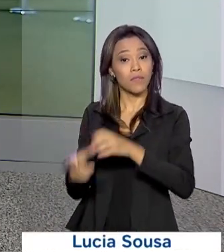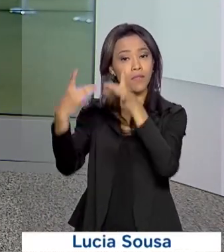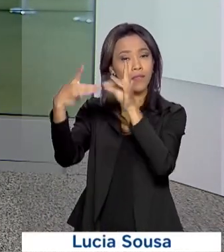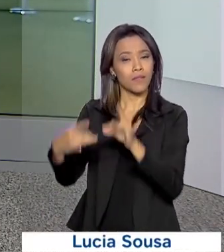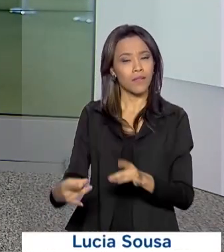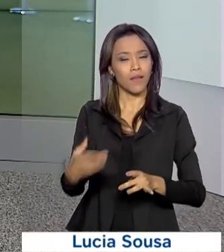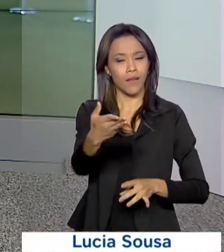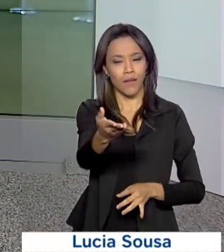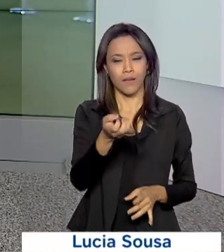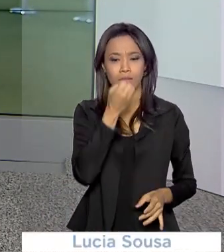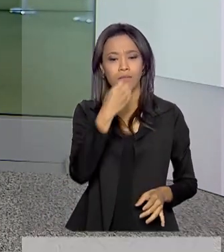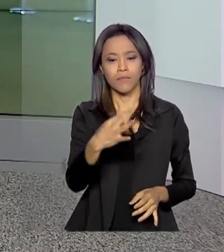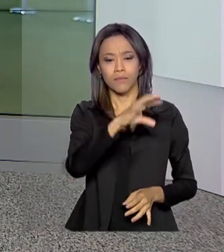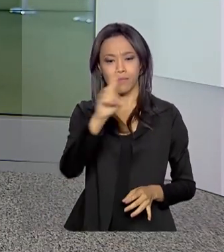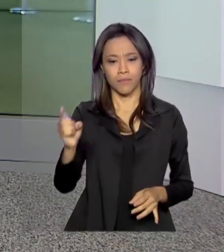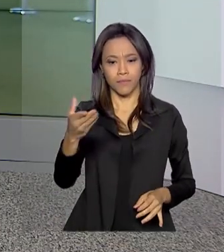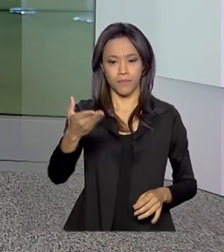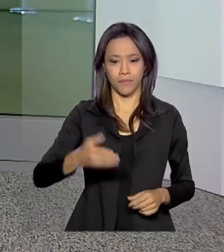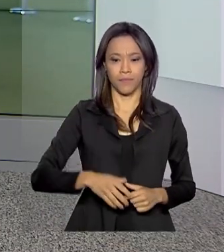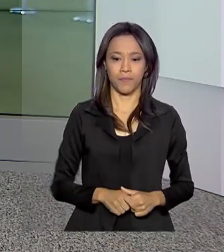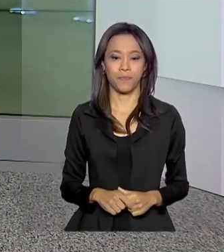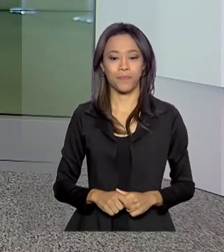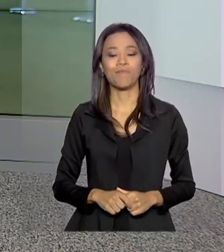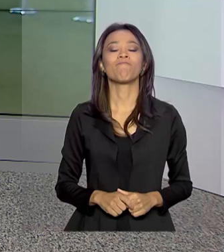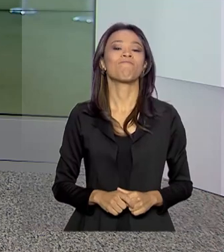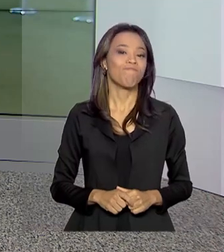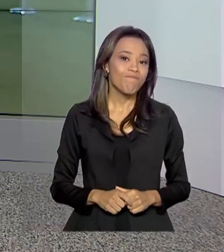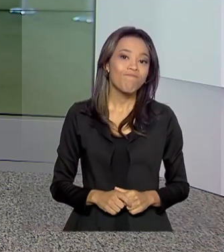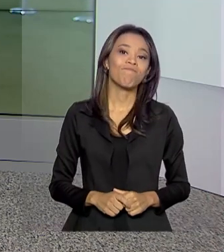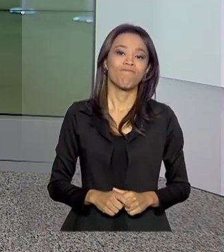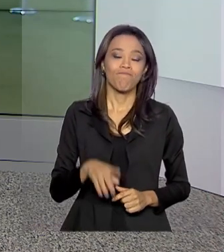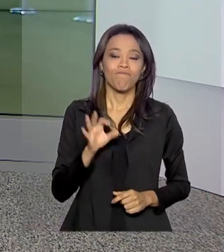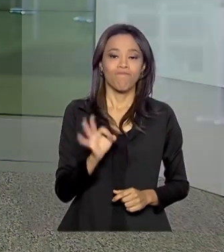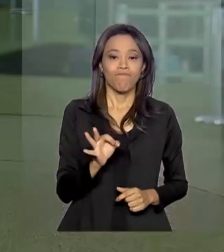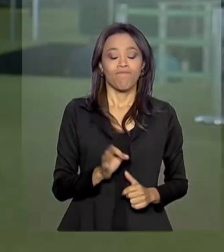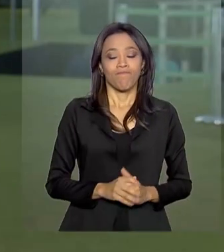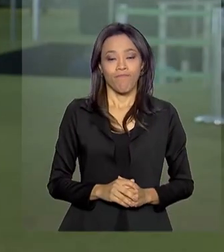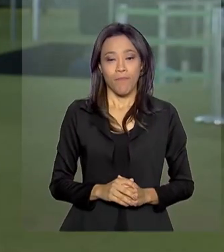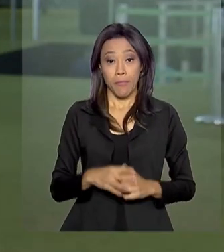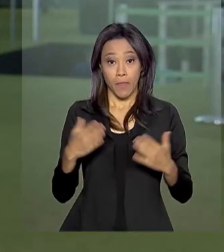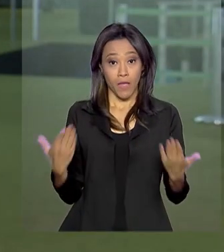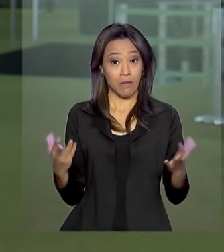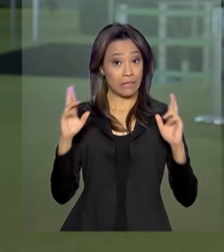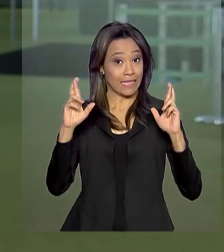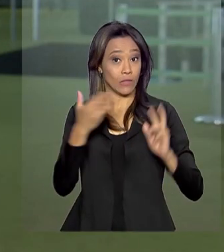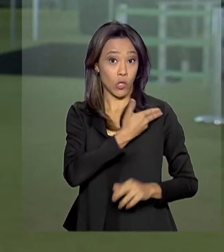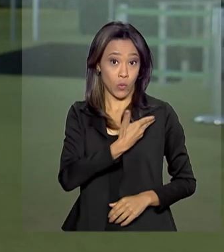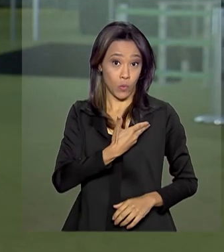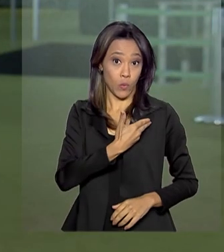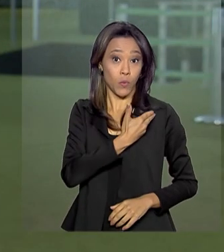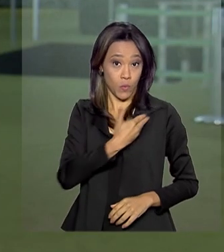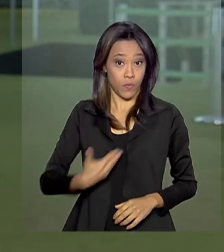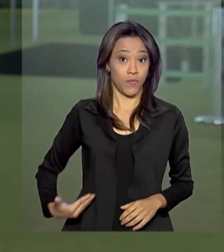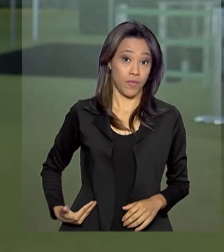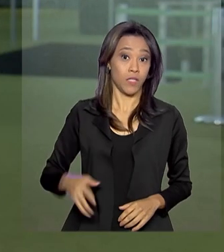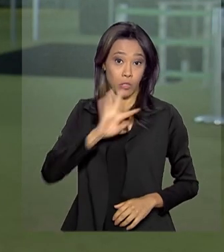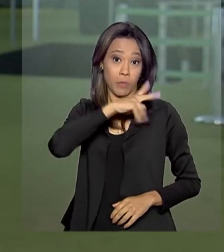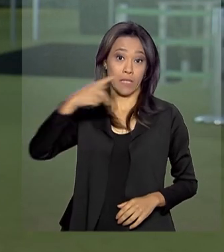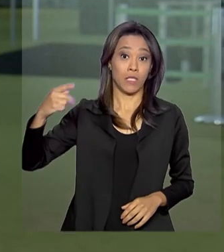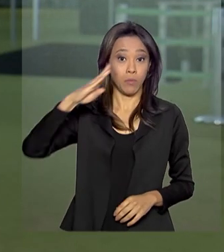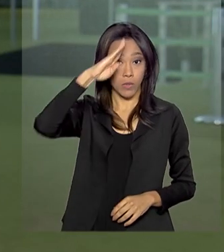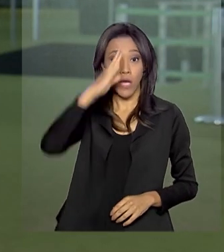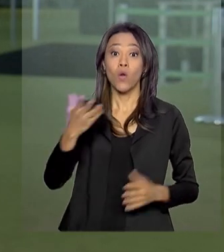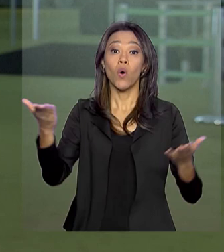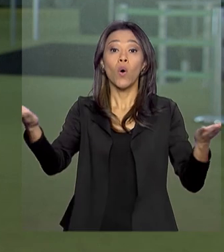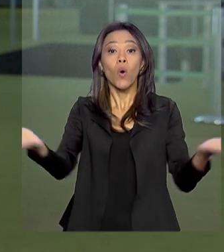gente. Glauco, bom dia pra você. Bom dia, Renato. Olha, a expectativa é que o presidente Jair Bolsonaro venha ao Congresso hoje